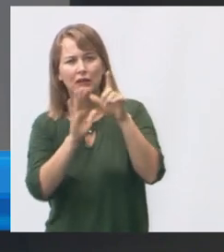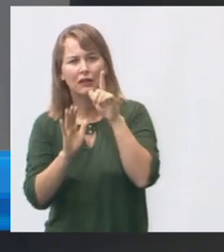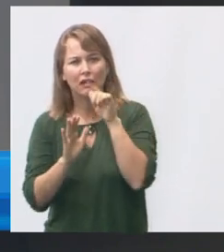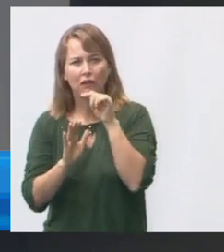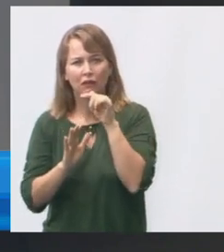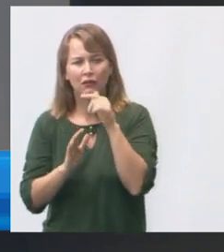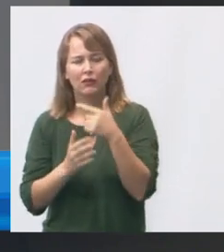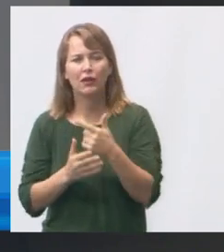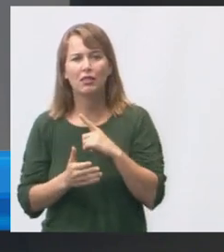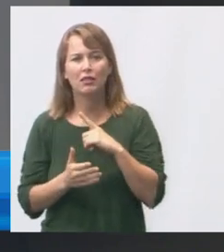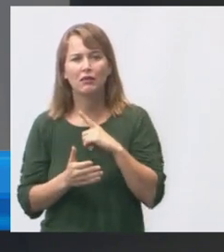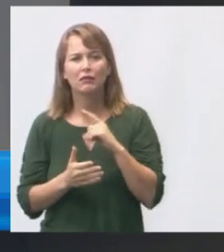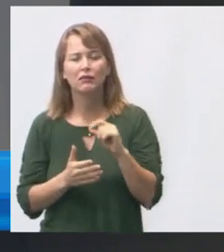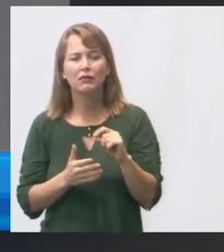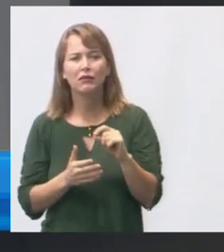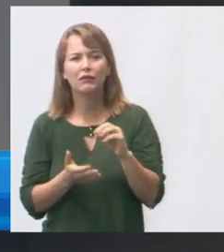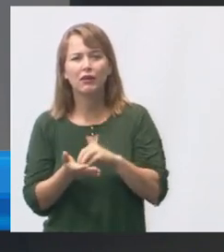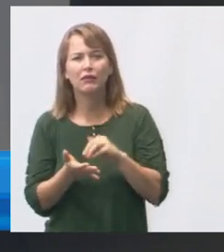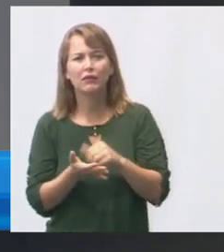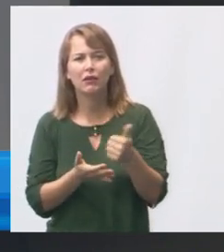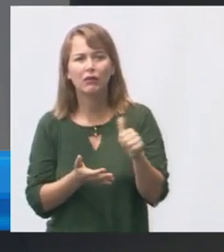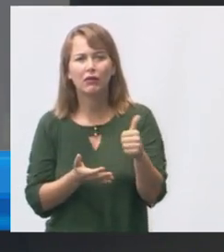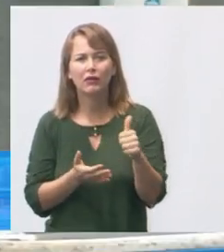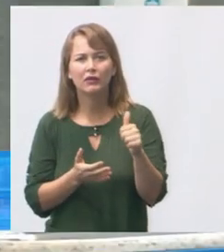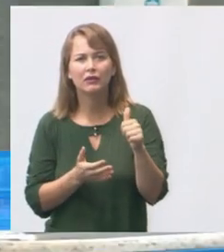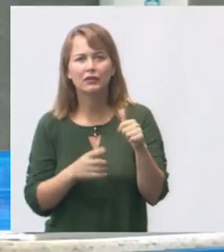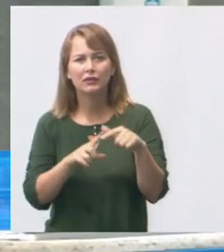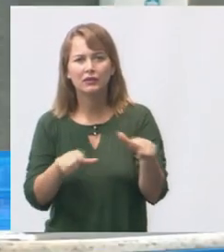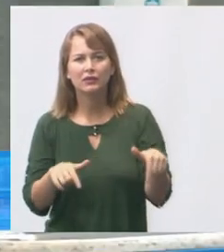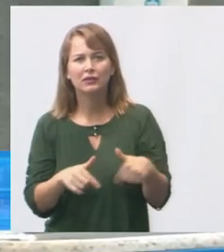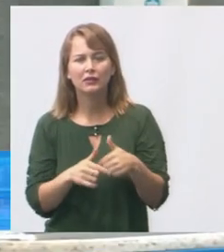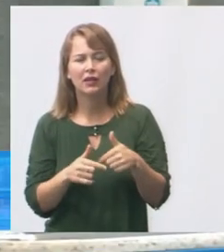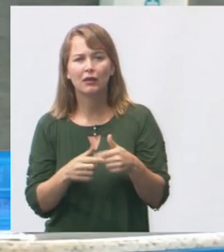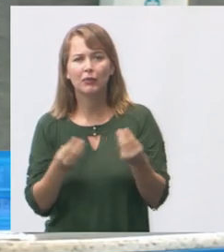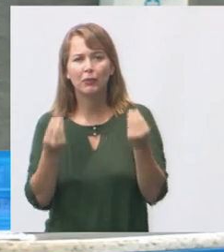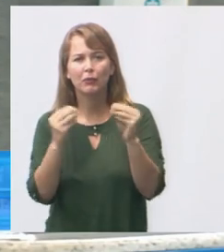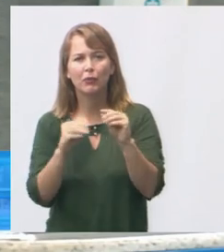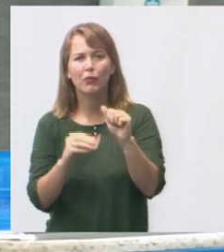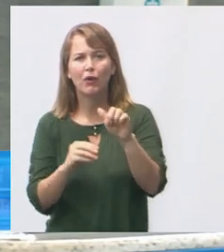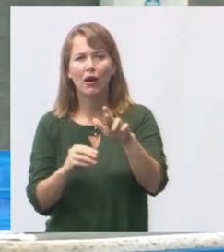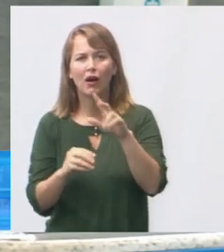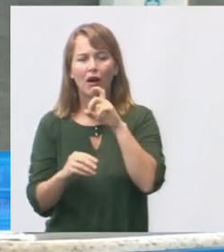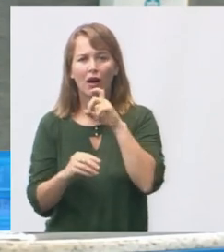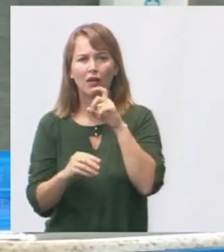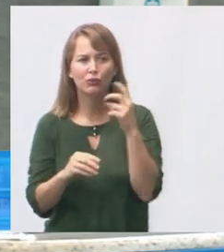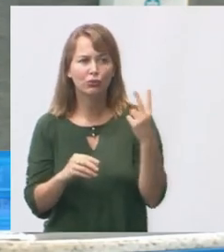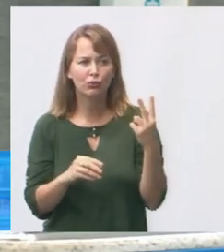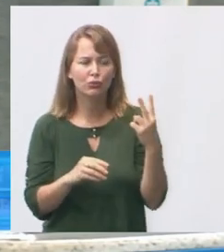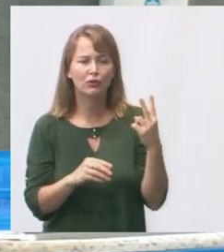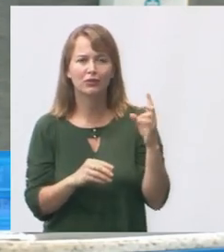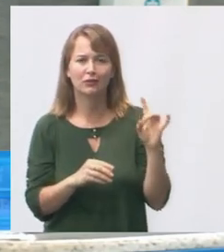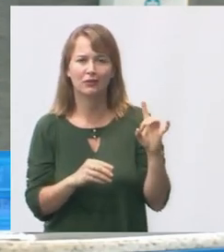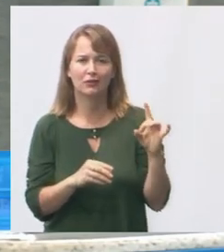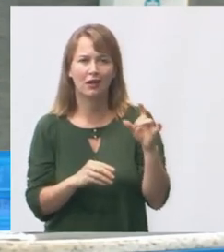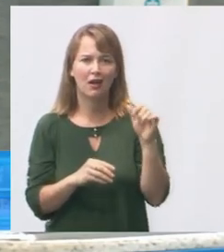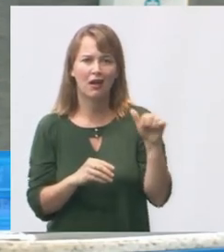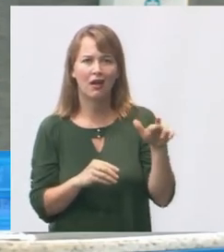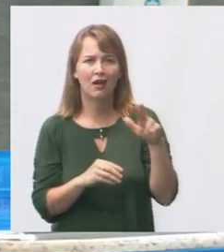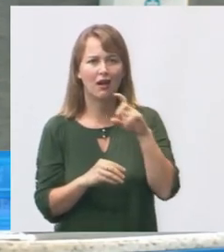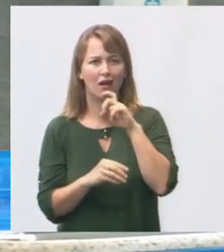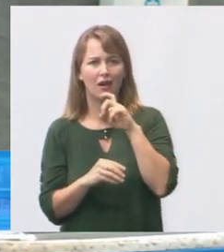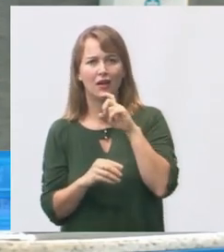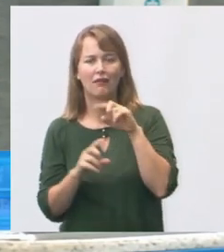tem 11 falta 11 salas para climatizar quer dizer quase todas só tem duas climatizadas várias